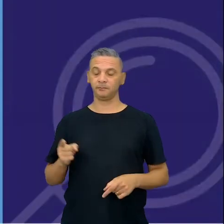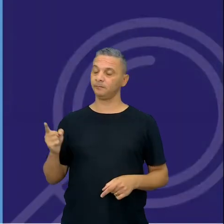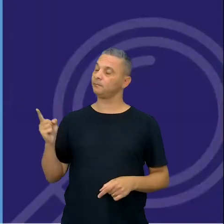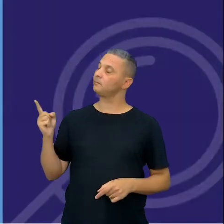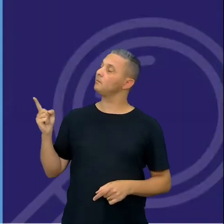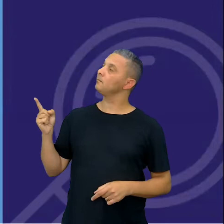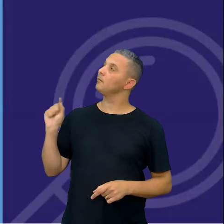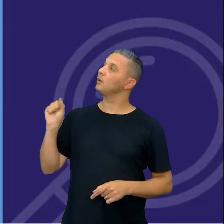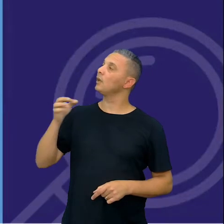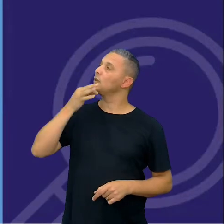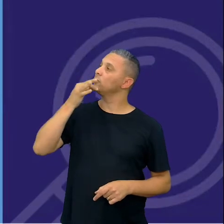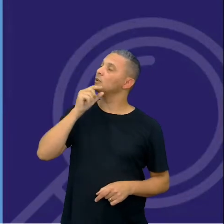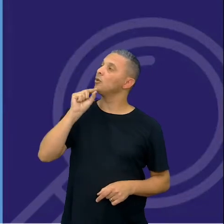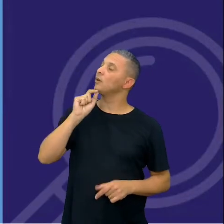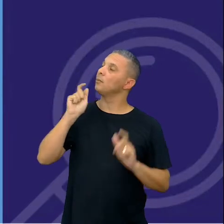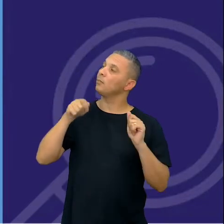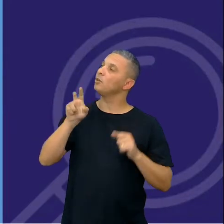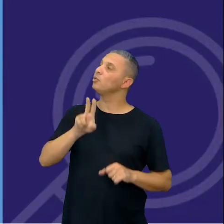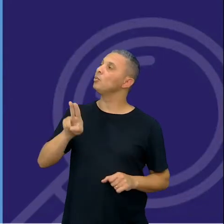de sugestão para o objetivo